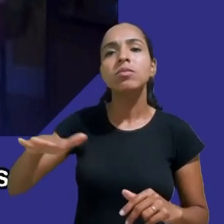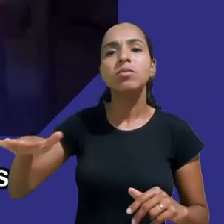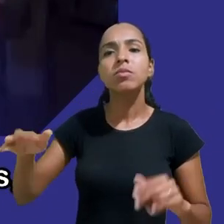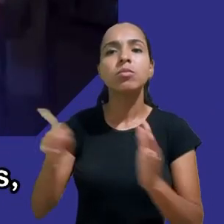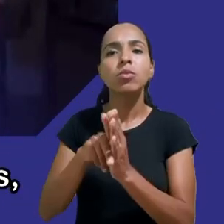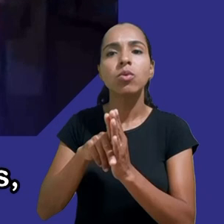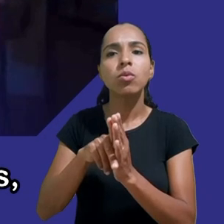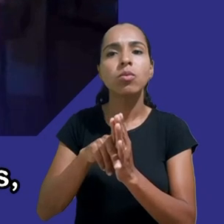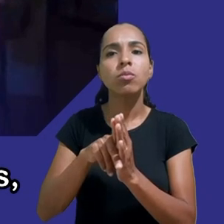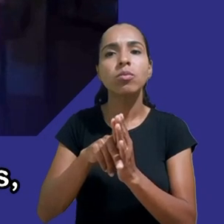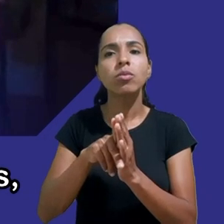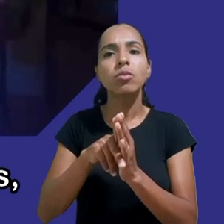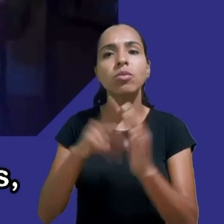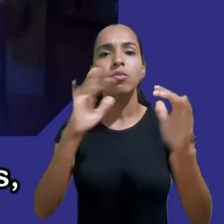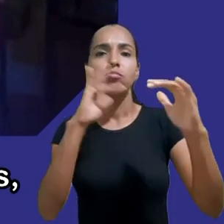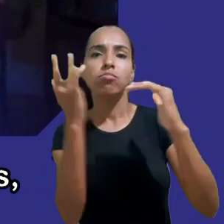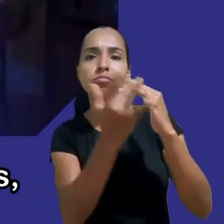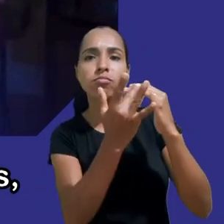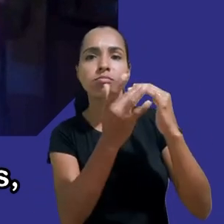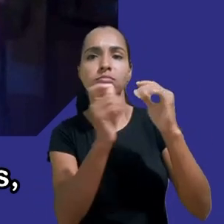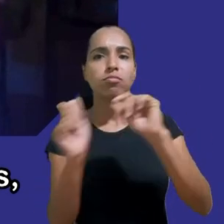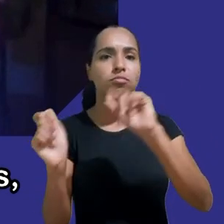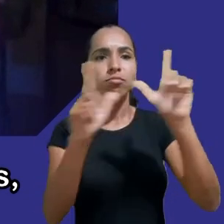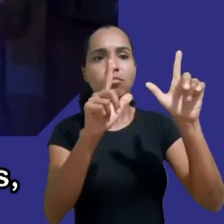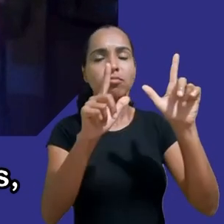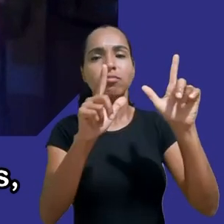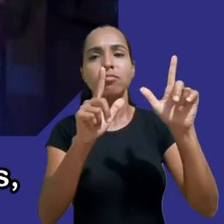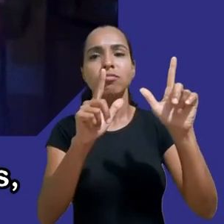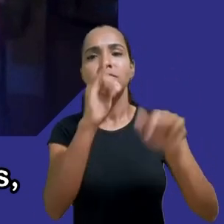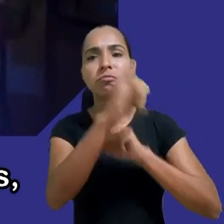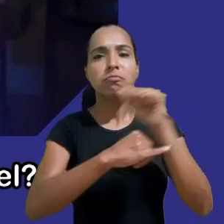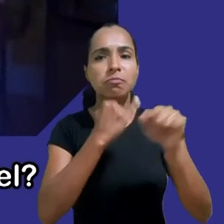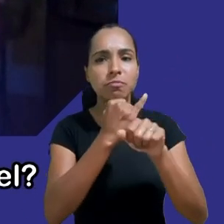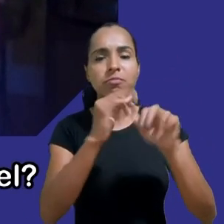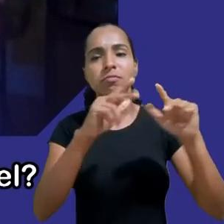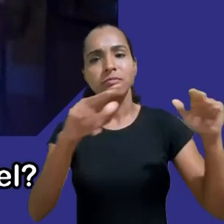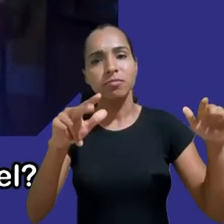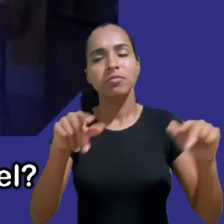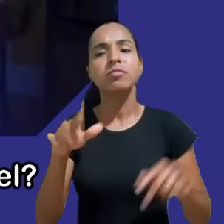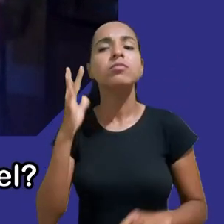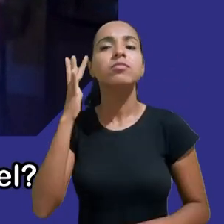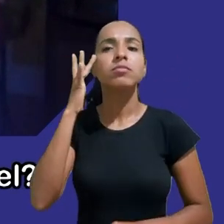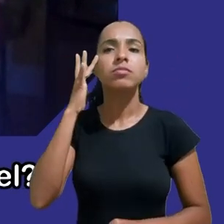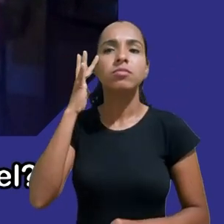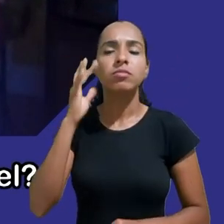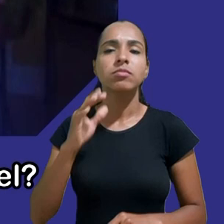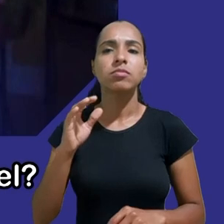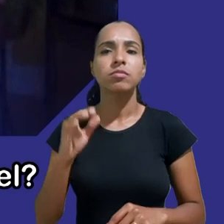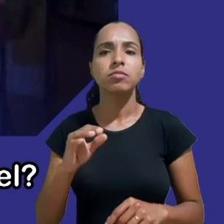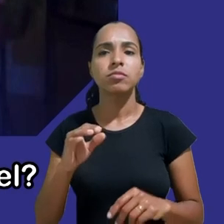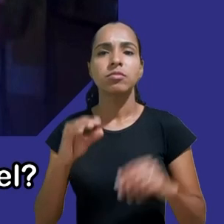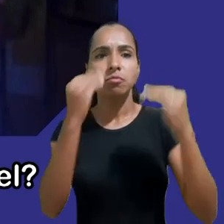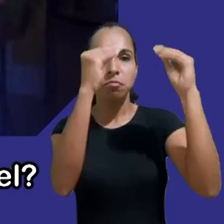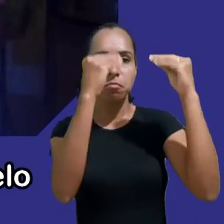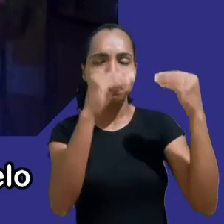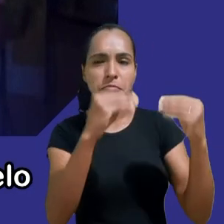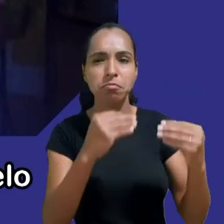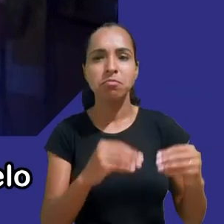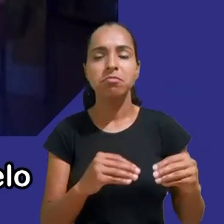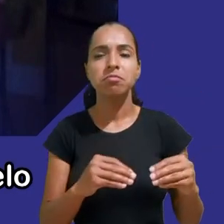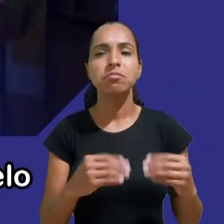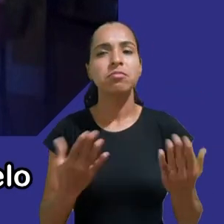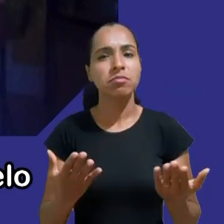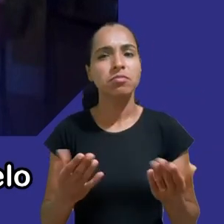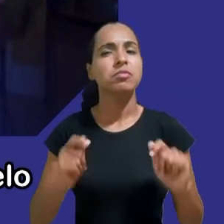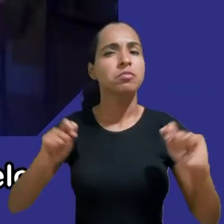seus crianças conectadas gerando dados o maior tempo possível será possível algum